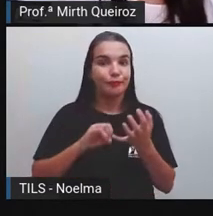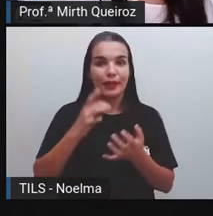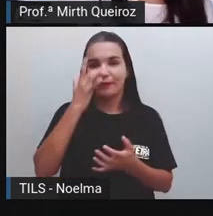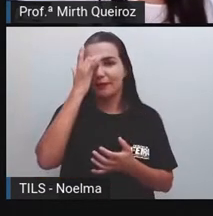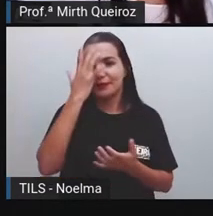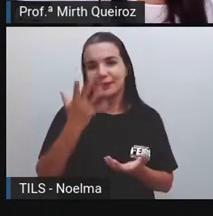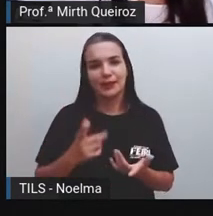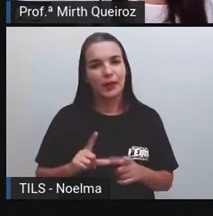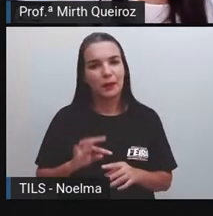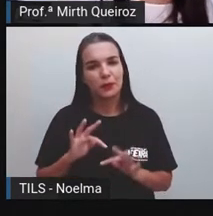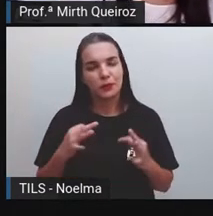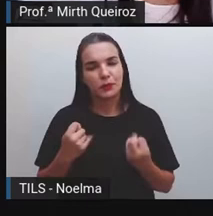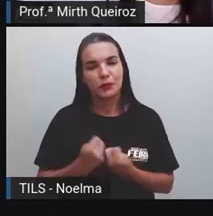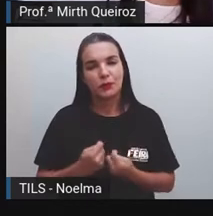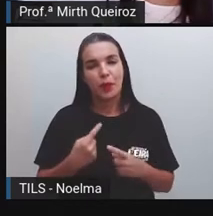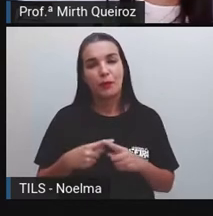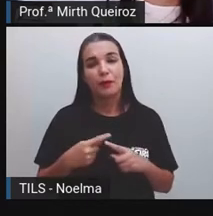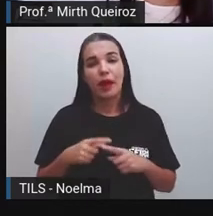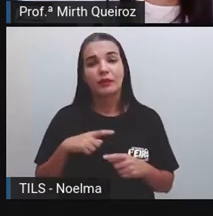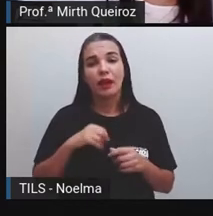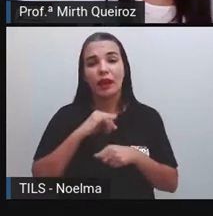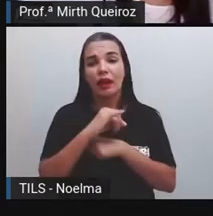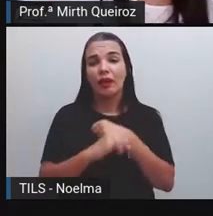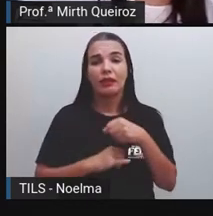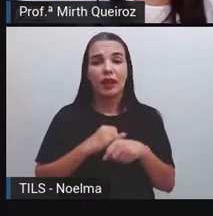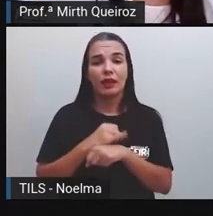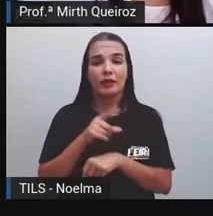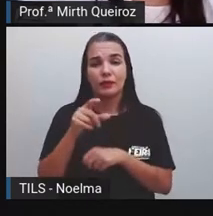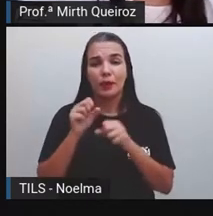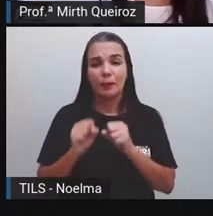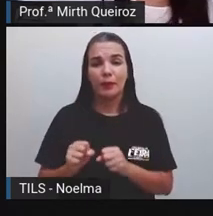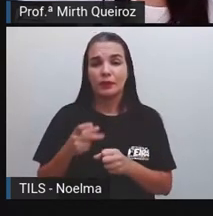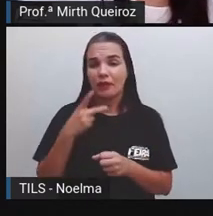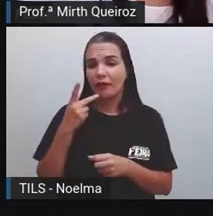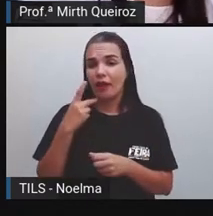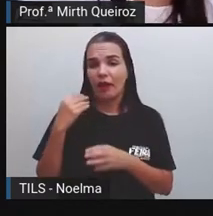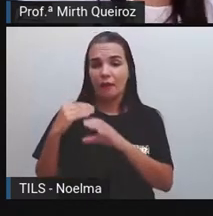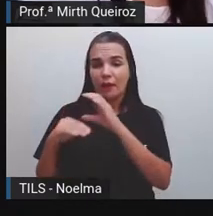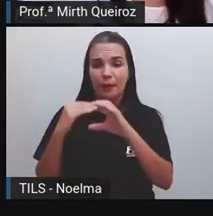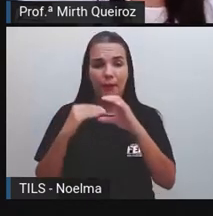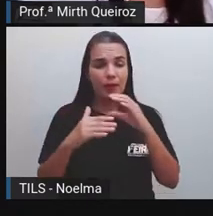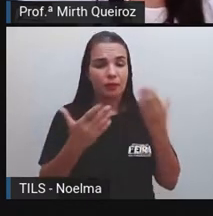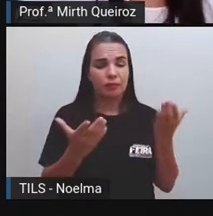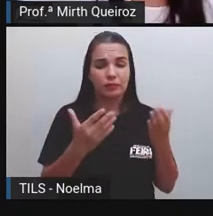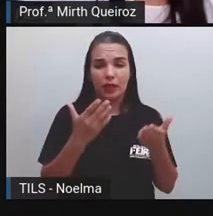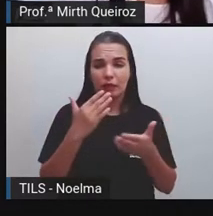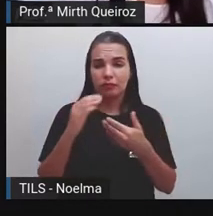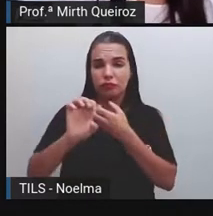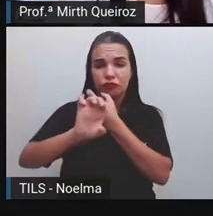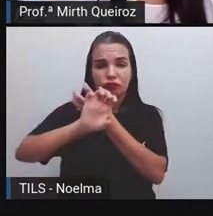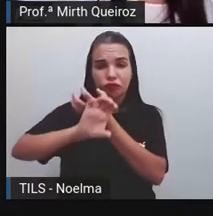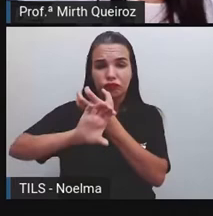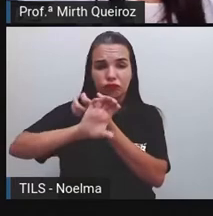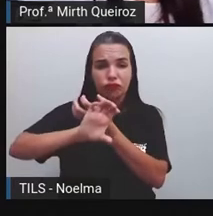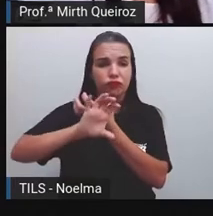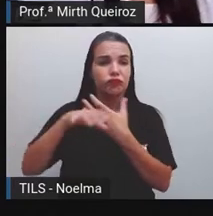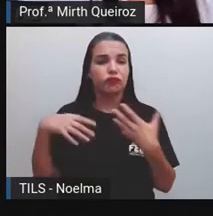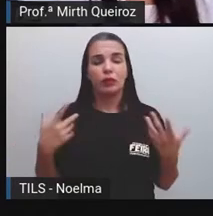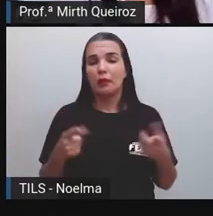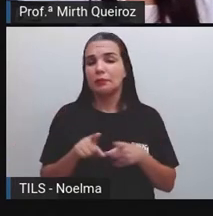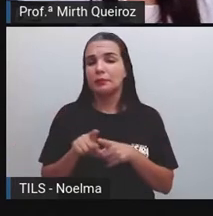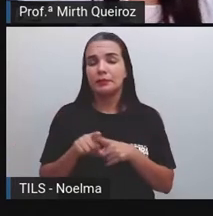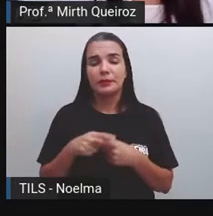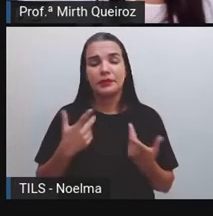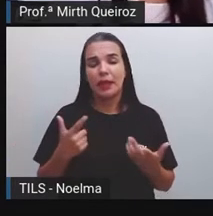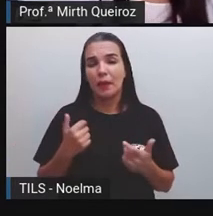Facilitou de certa forma, né? Se você tem uma internet ali Você pode falar com quem você quiser O tempo que você quiser E não teria Neste